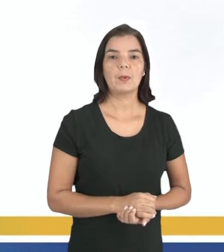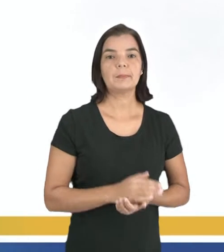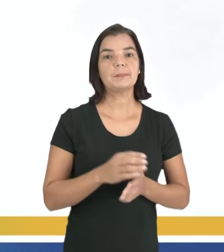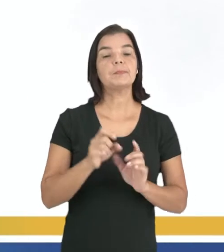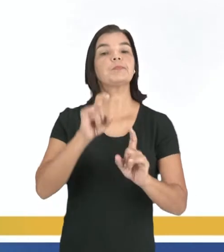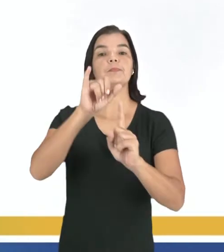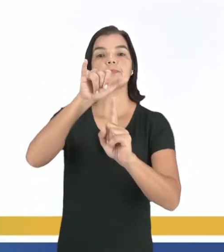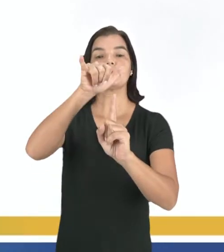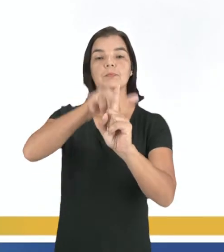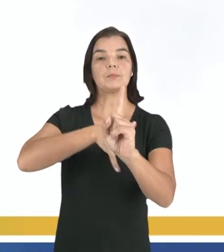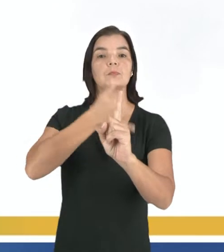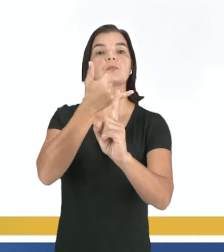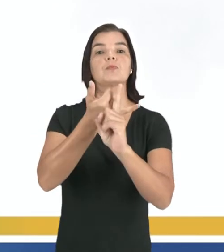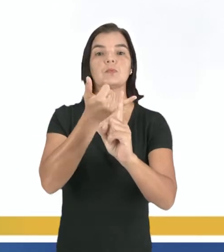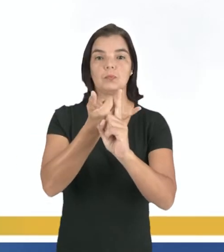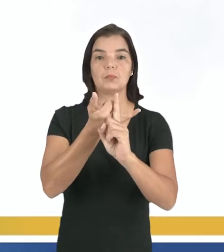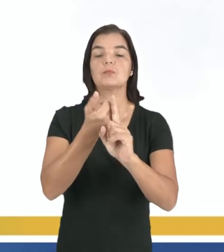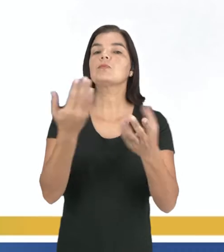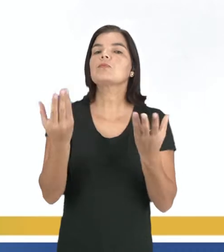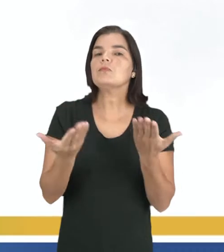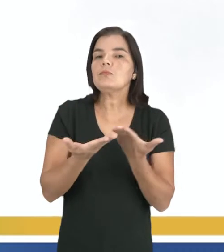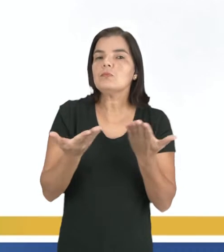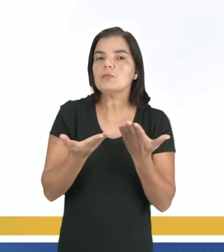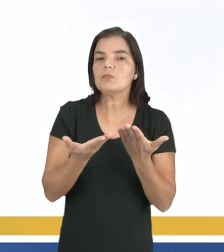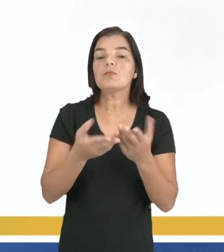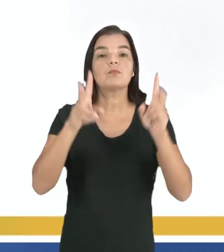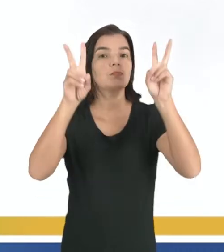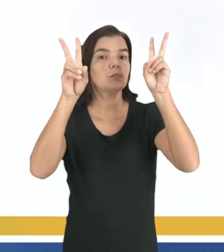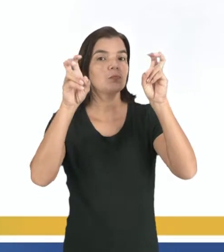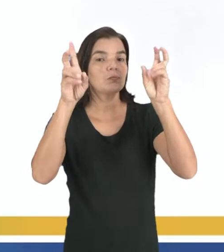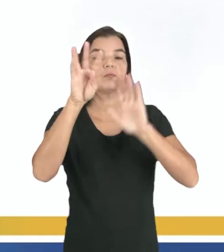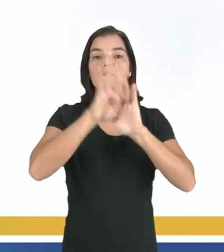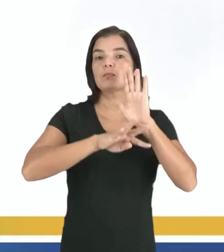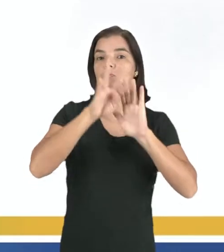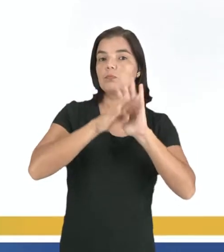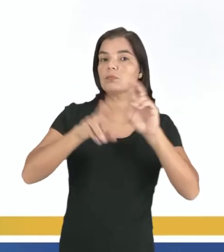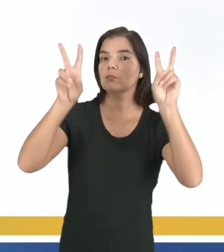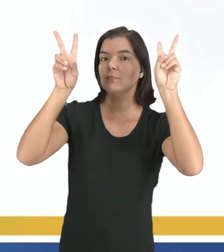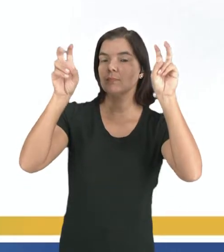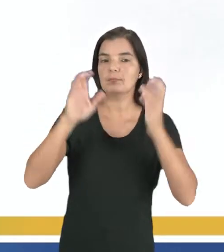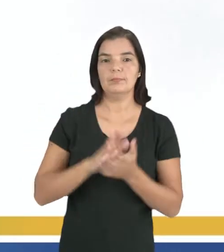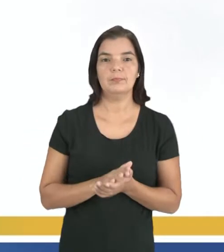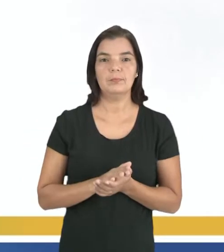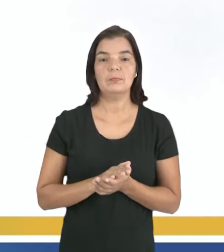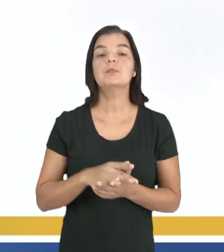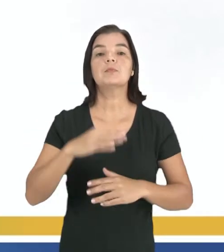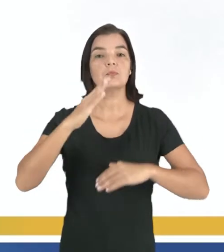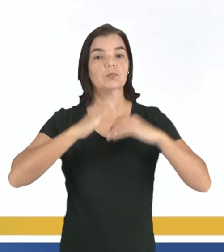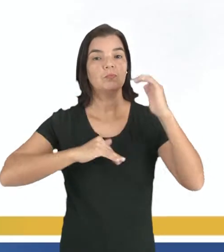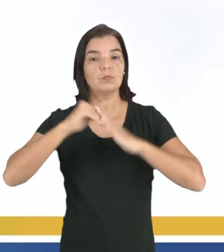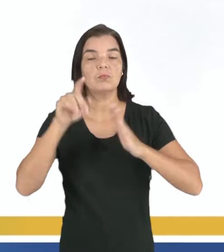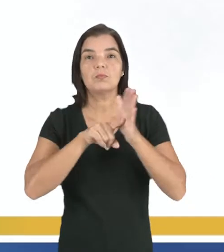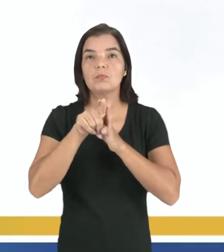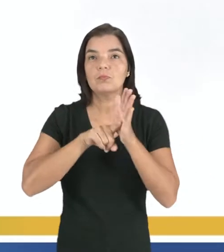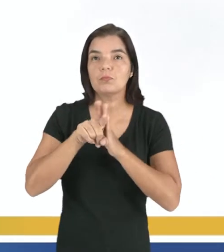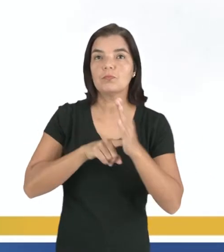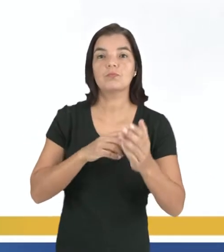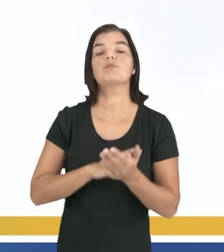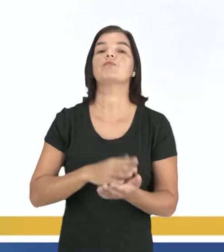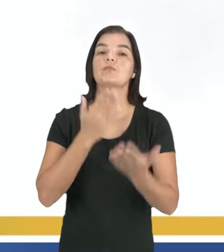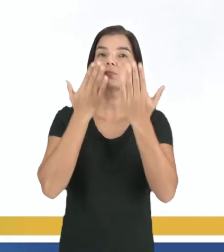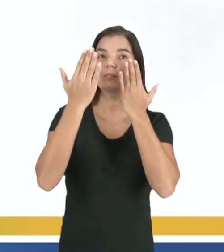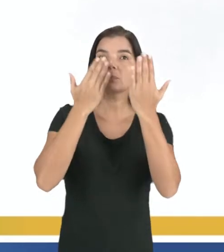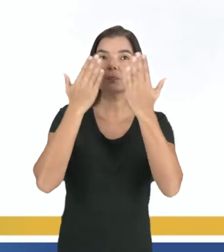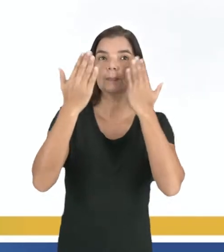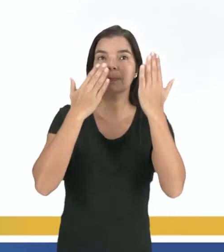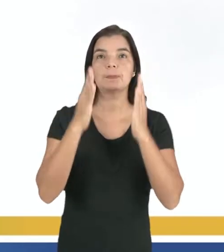Bullying. Hoje nós vamos usar os nossos textos sobre esse tema. Especialistas com a professora de psicologia,